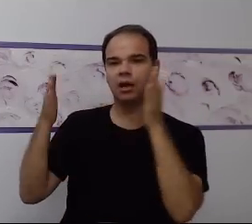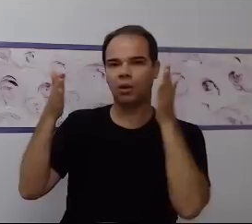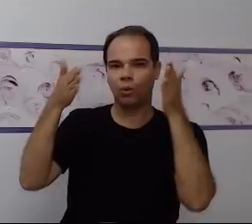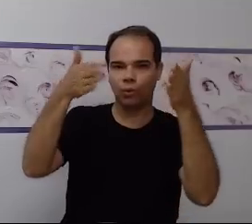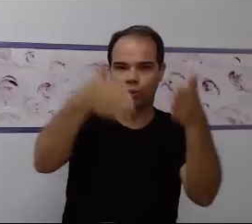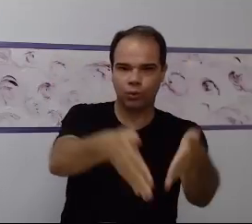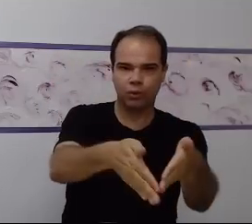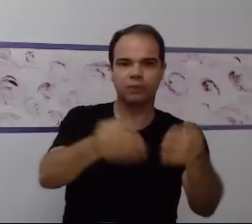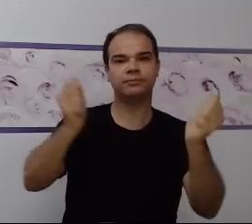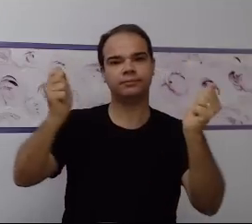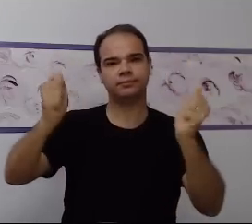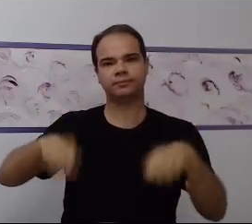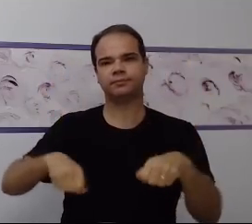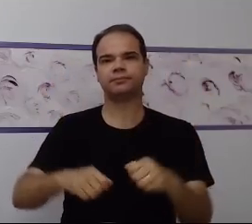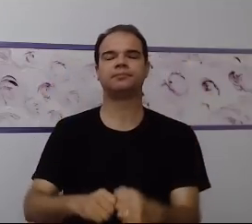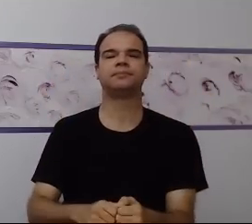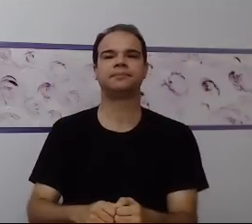porque,